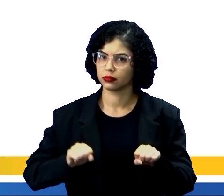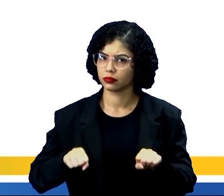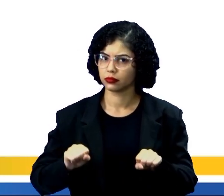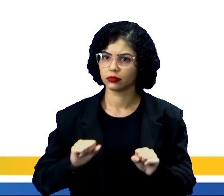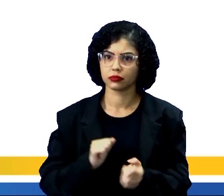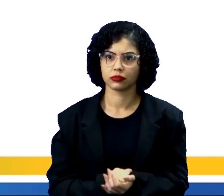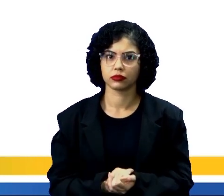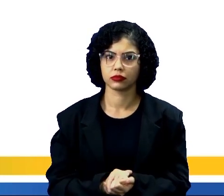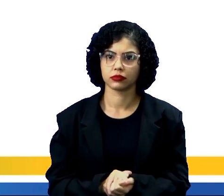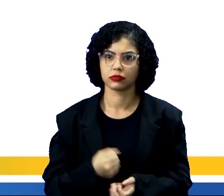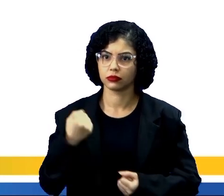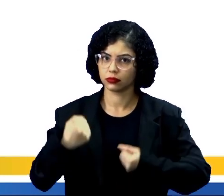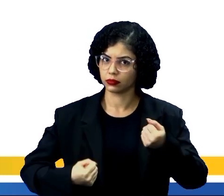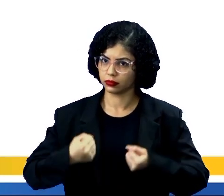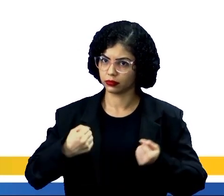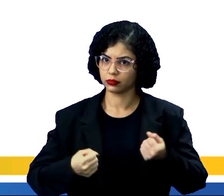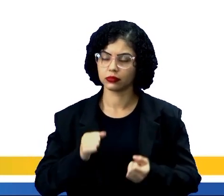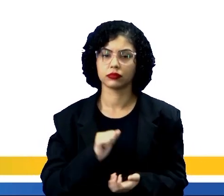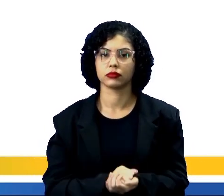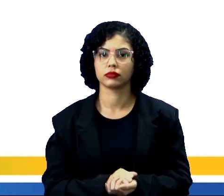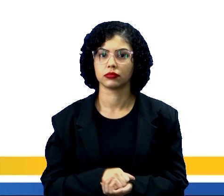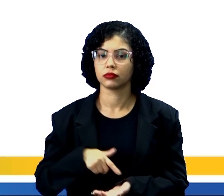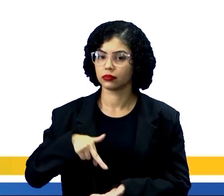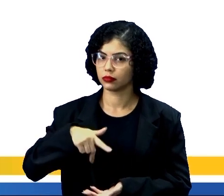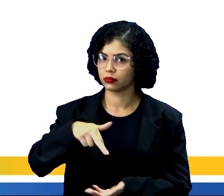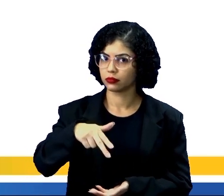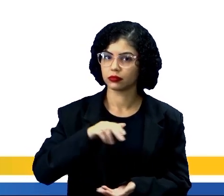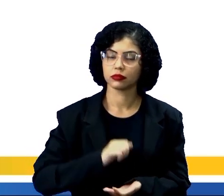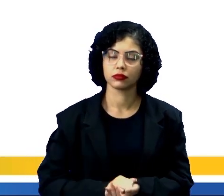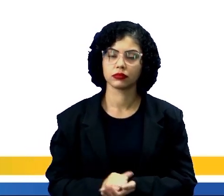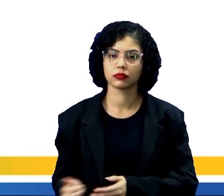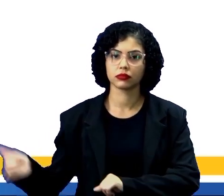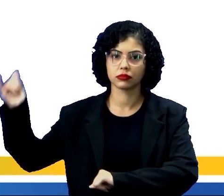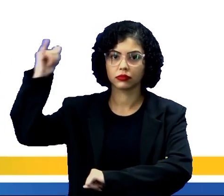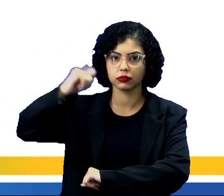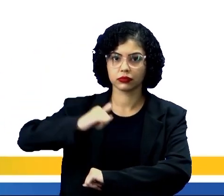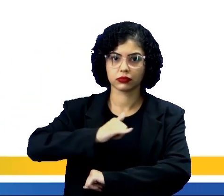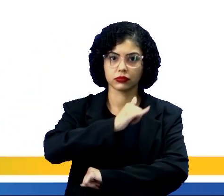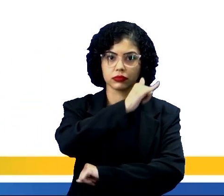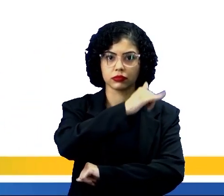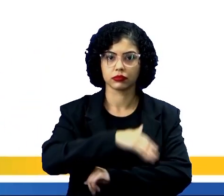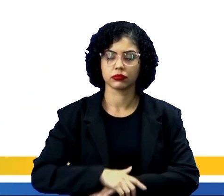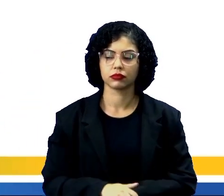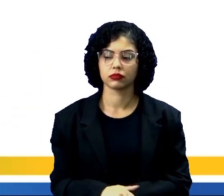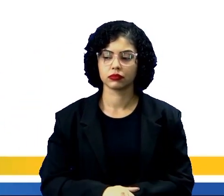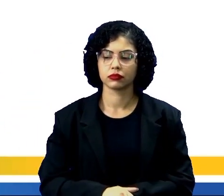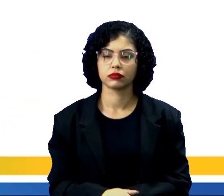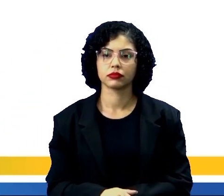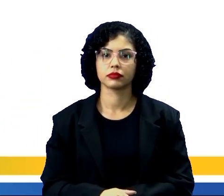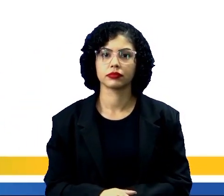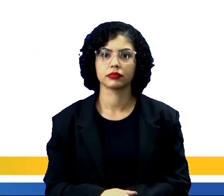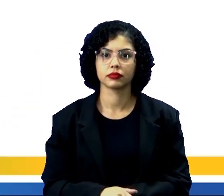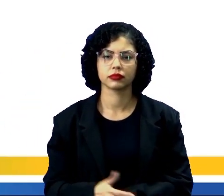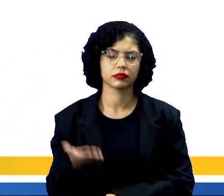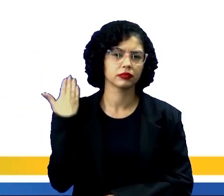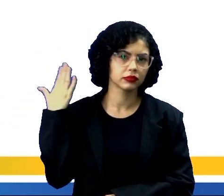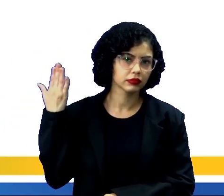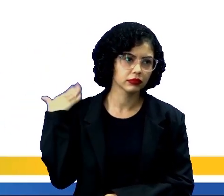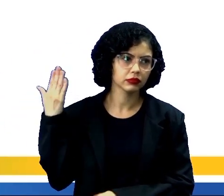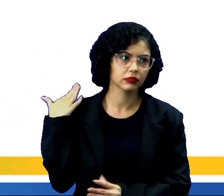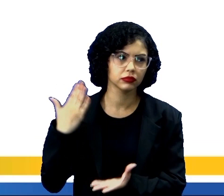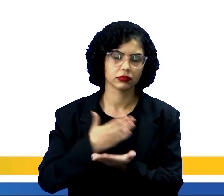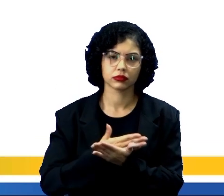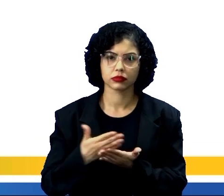moto, carro, pé ou avião? Lá no nosso